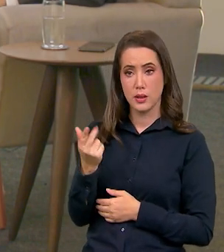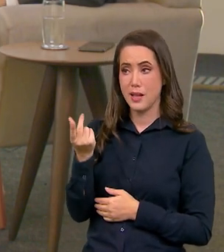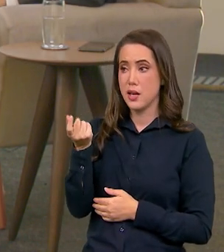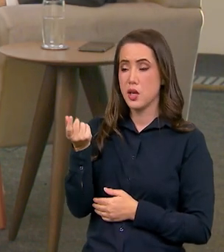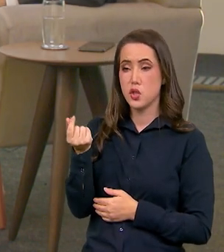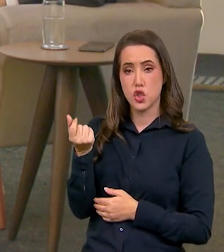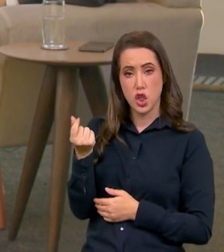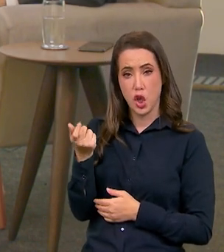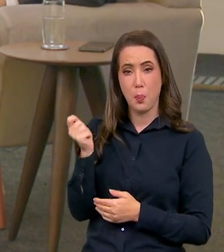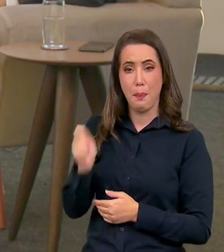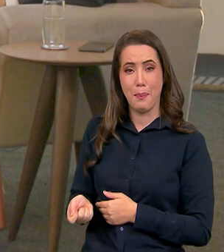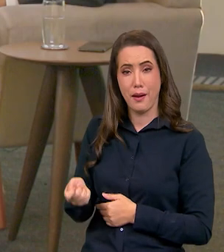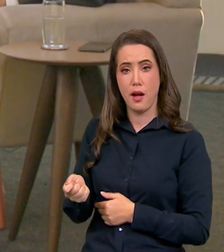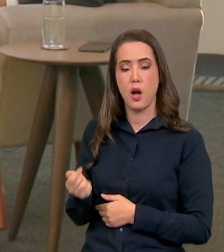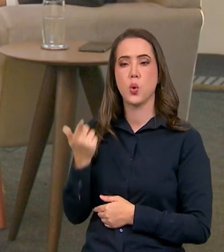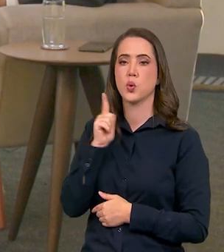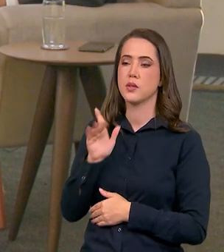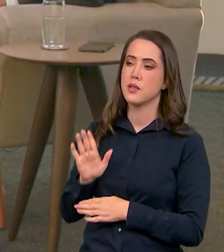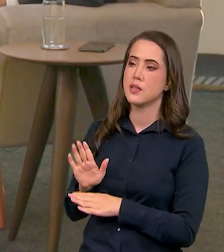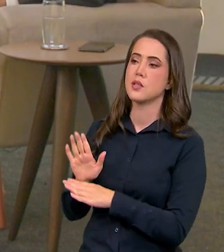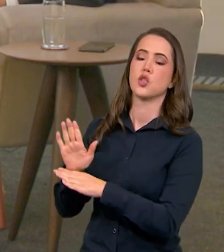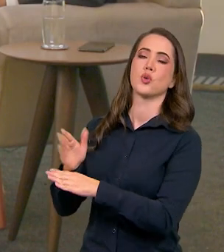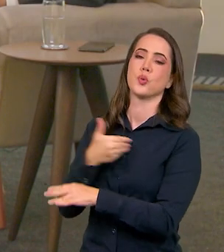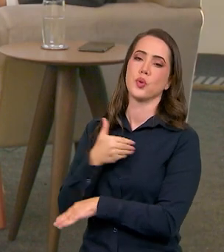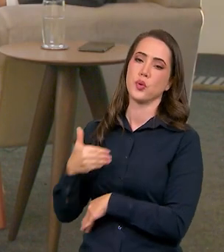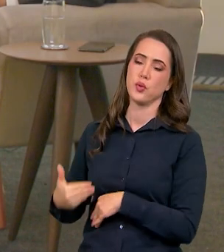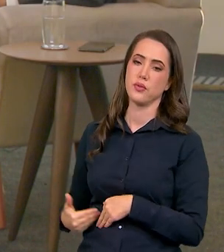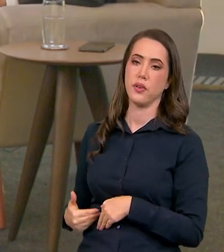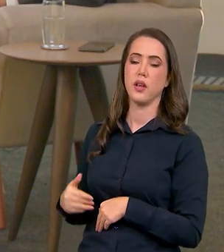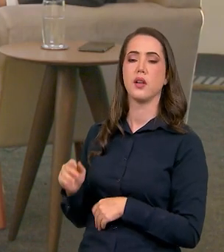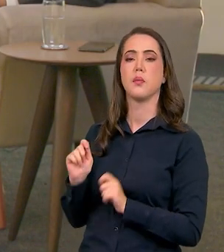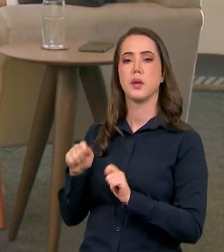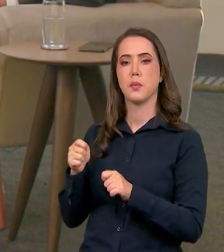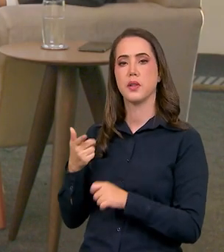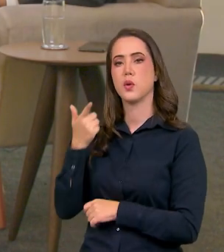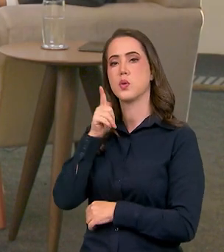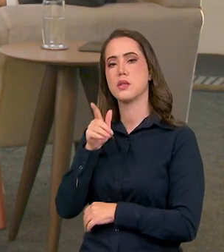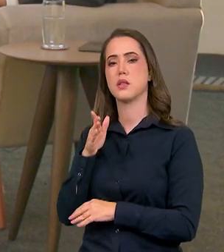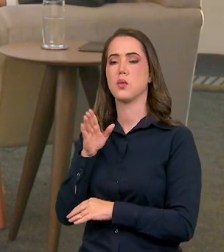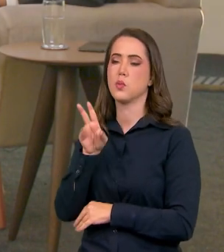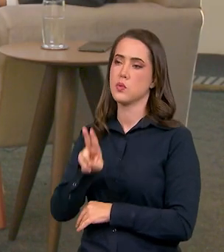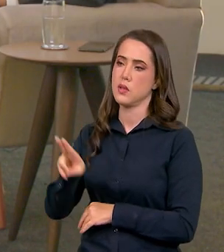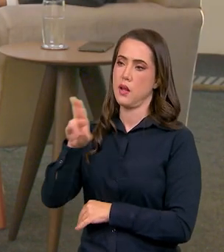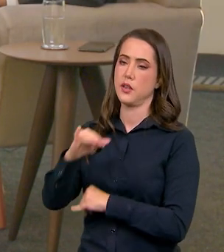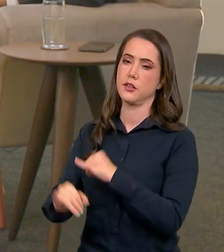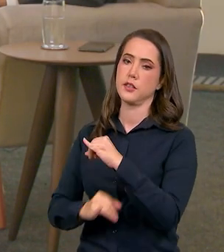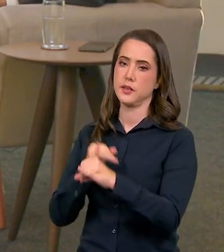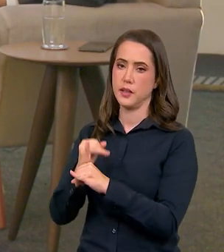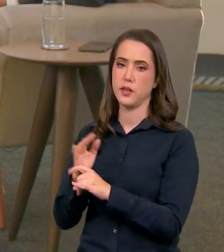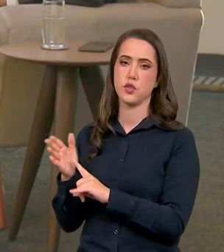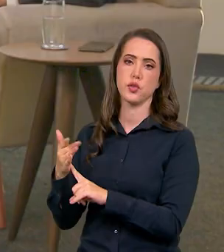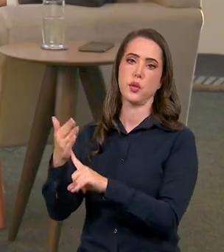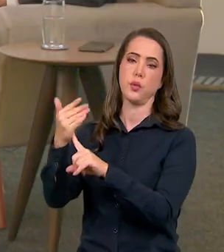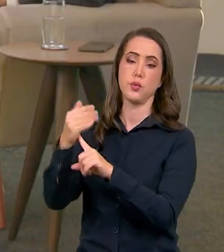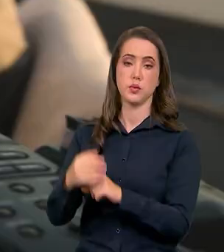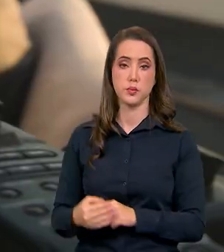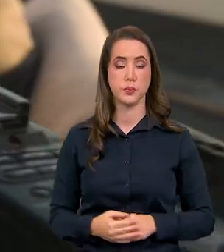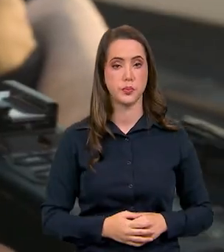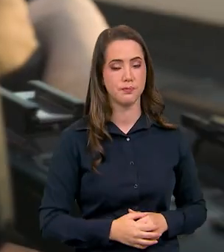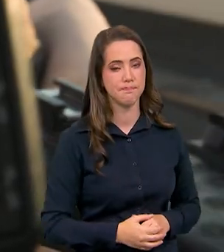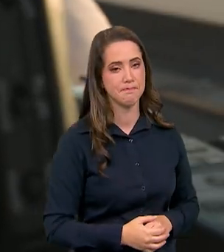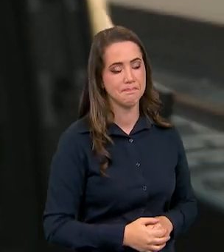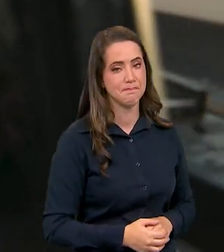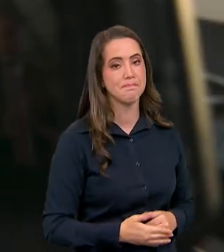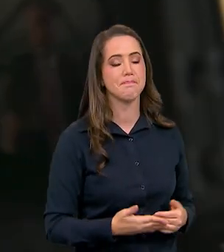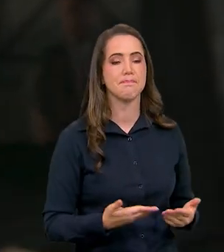condições tenham esse aporte essa ajuda do governo para ter acesso a esse tipo de tecnologia. É isso aí e nesse